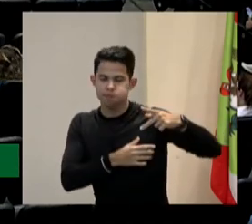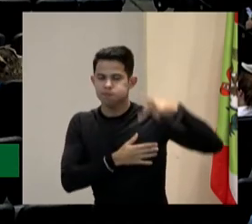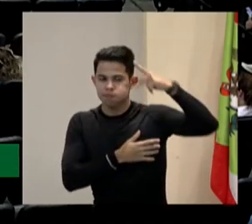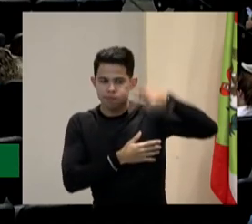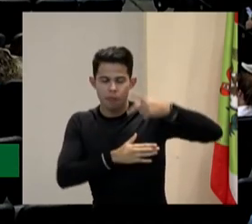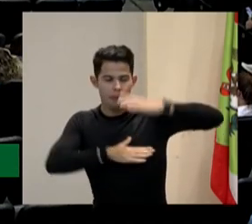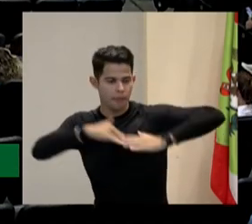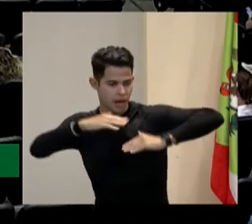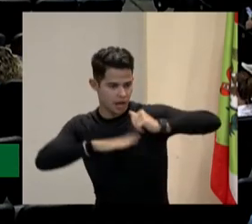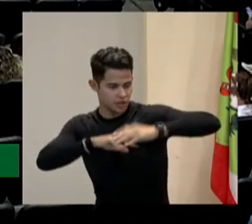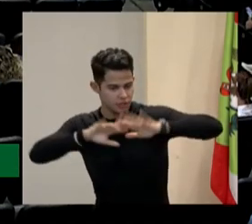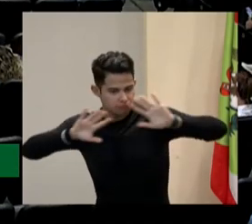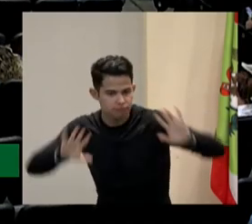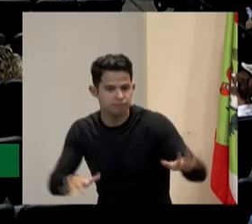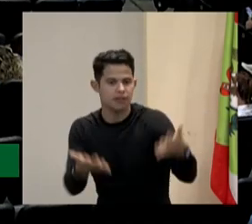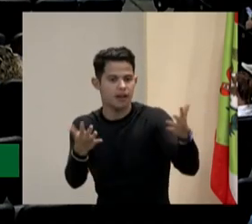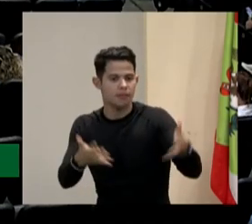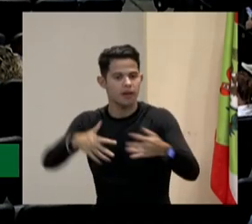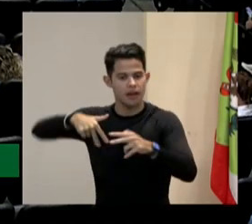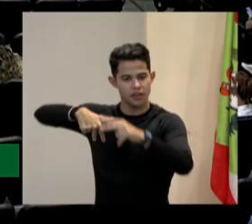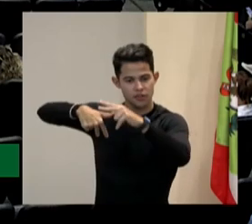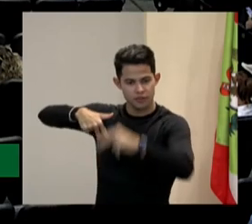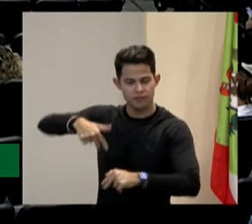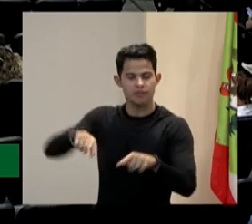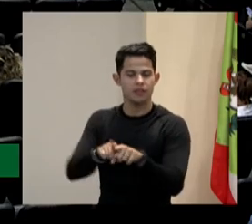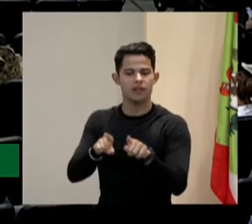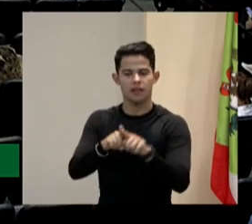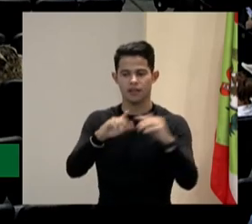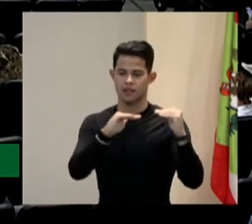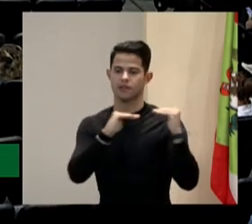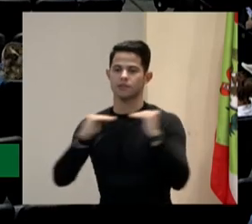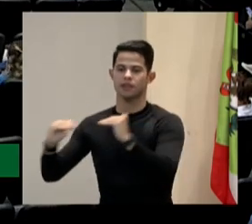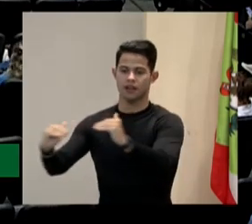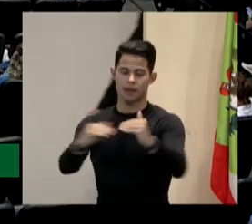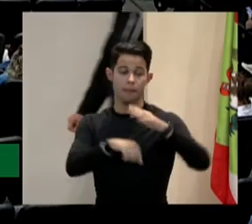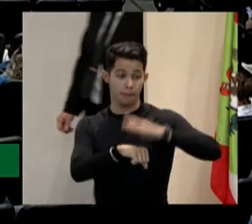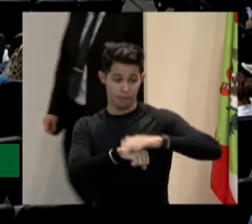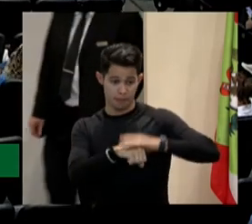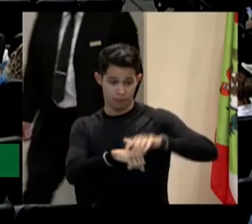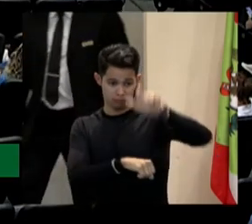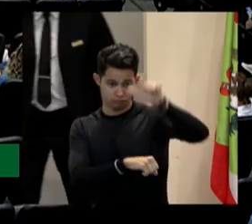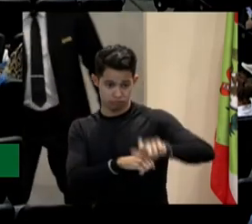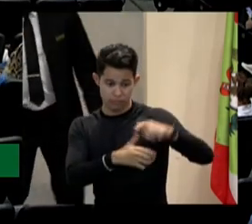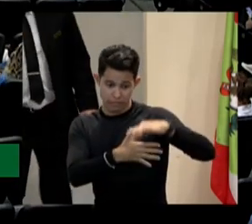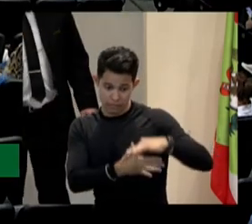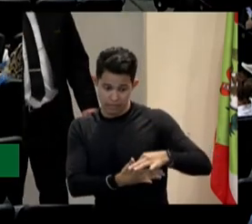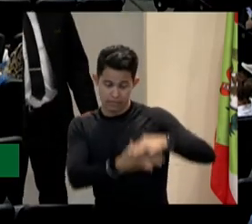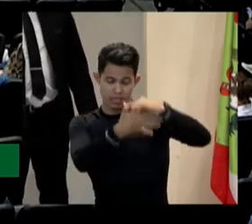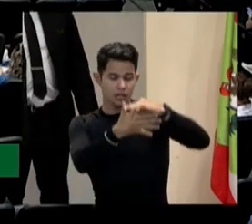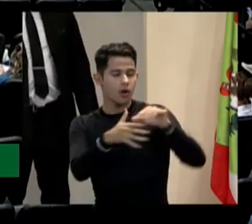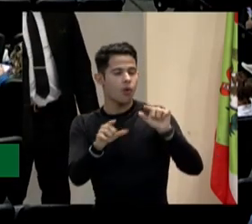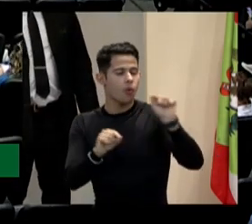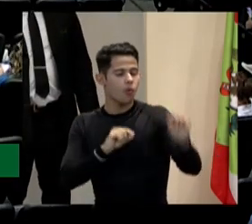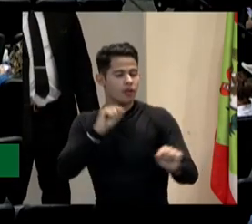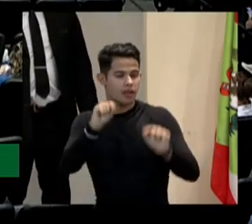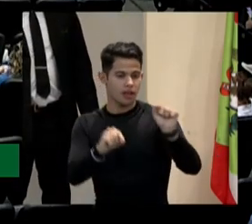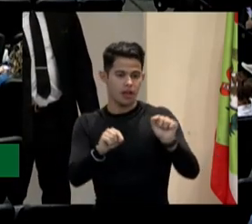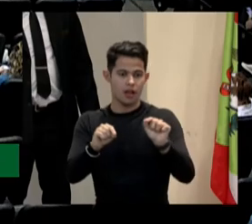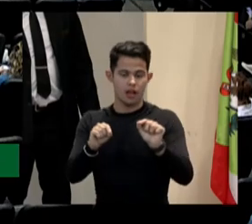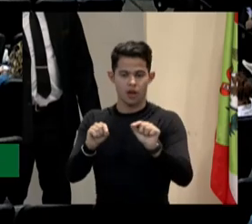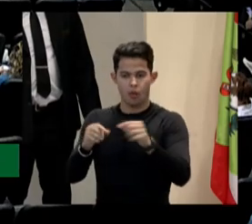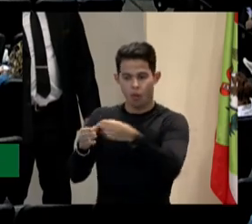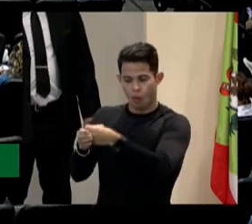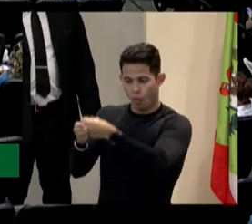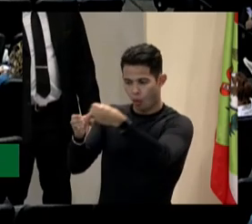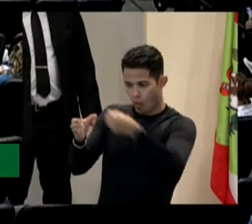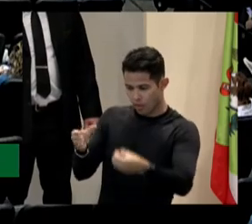promovem a diversidade e equidade. Sua liderança vai além do simples cumprimento de cotas,